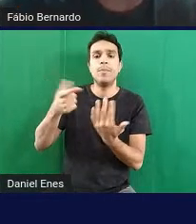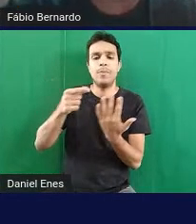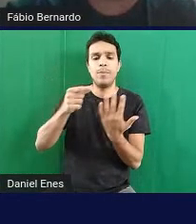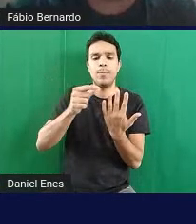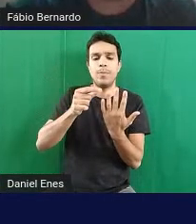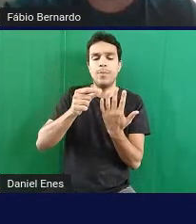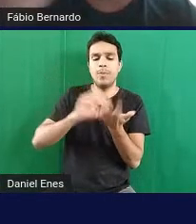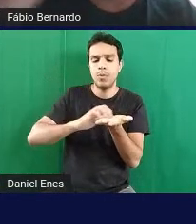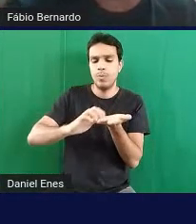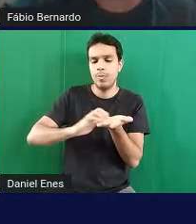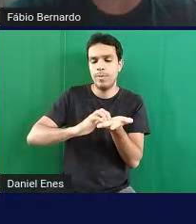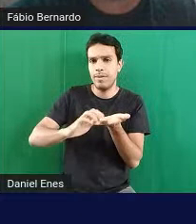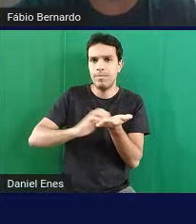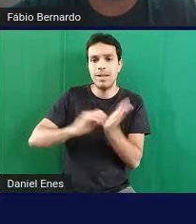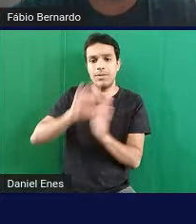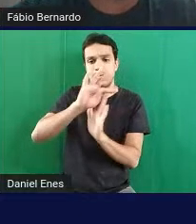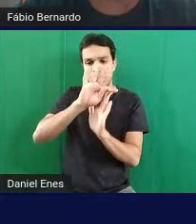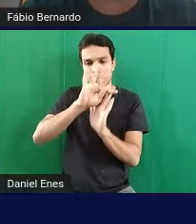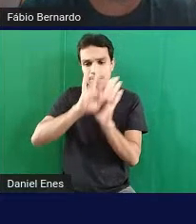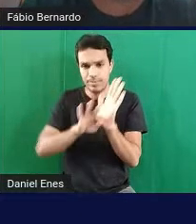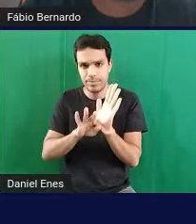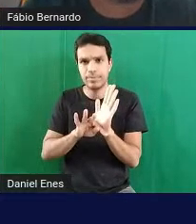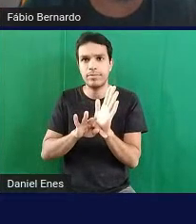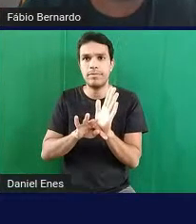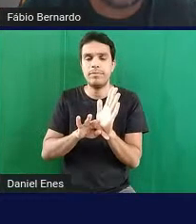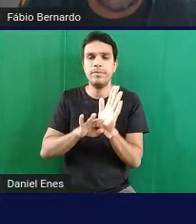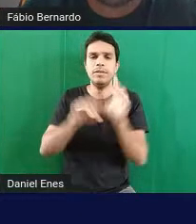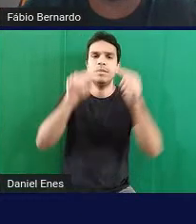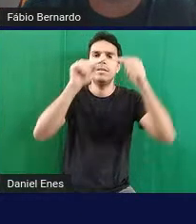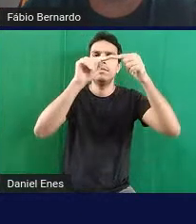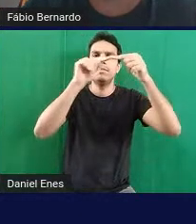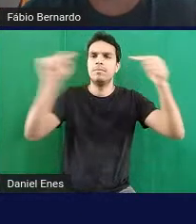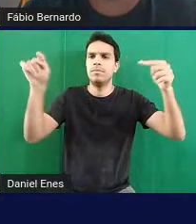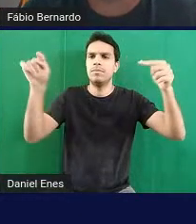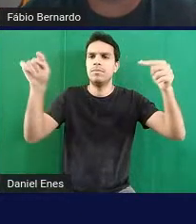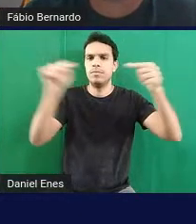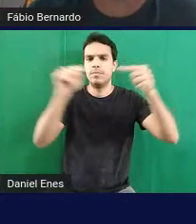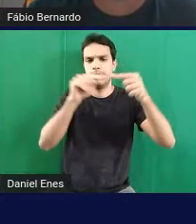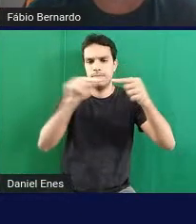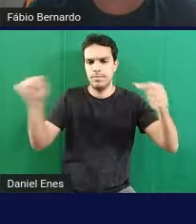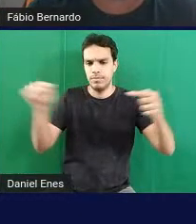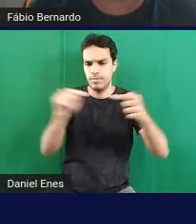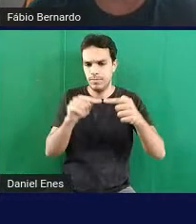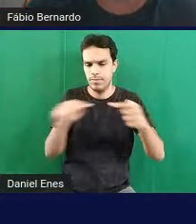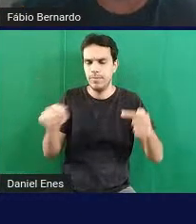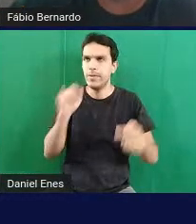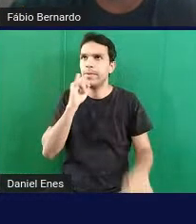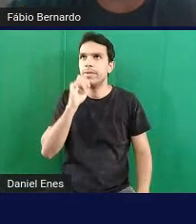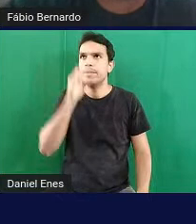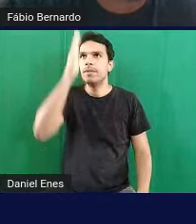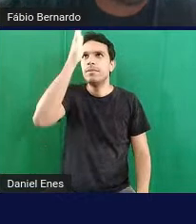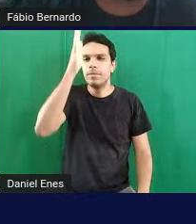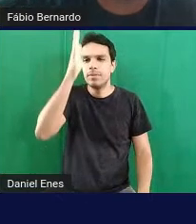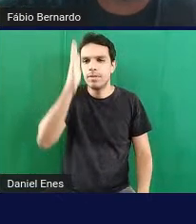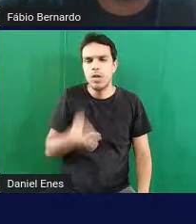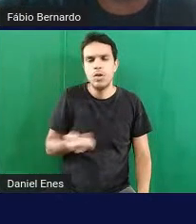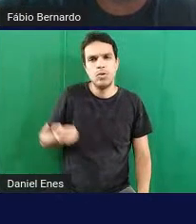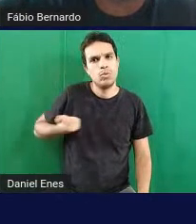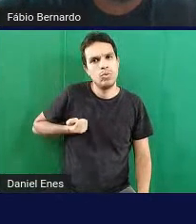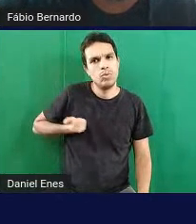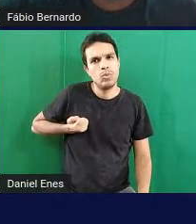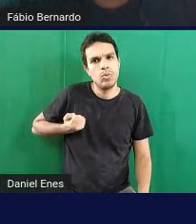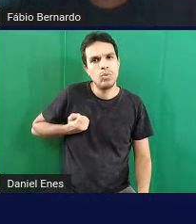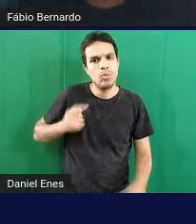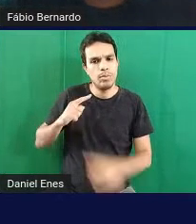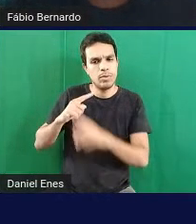linear em uma dimensão então por exemplo pra fazer uma decomposição em fatores primos aquela decomposição que é bem comum nos